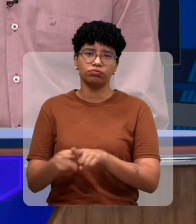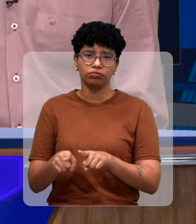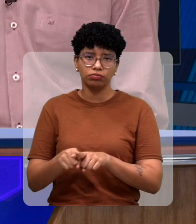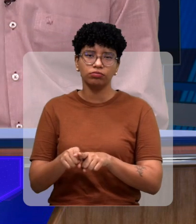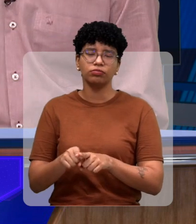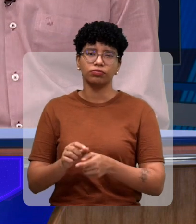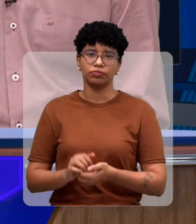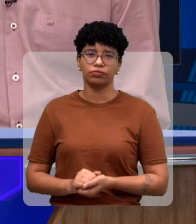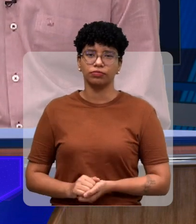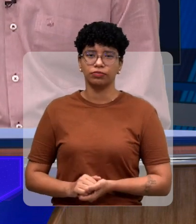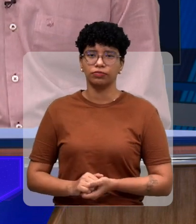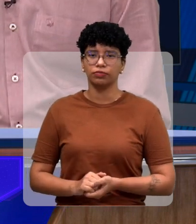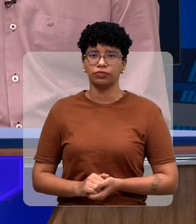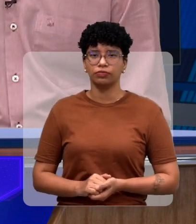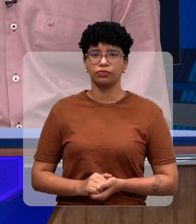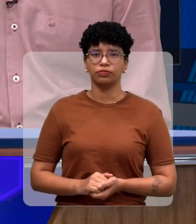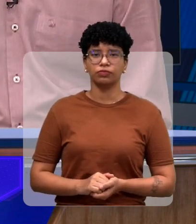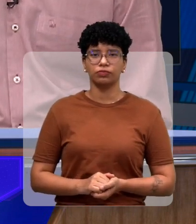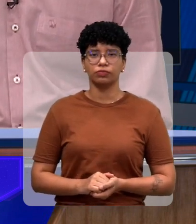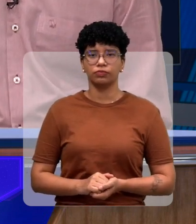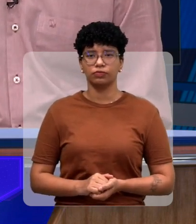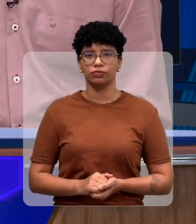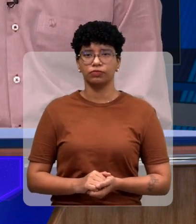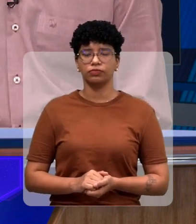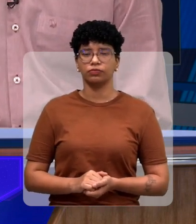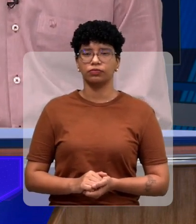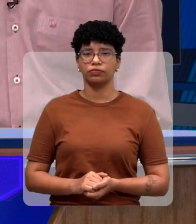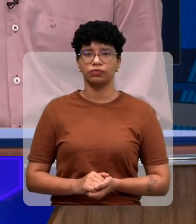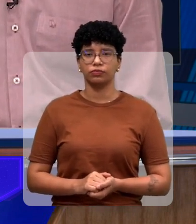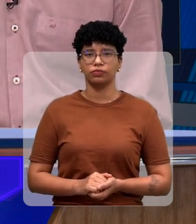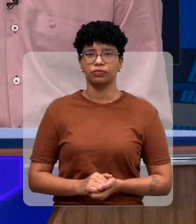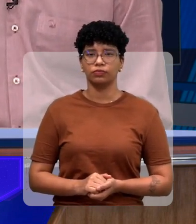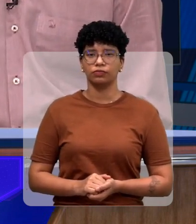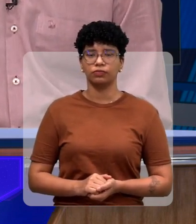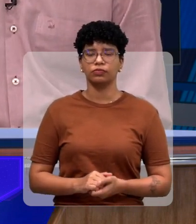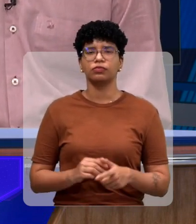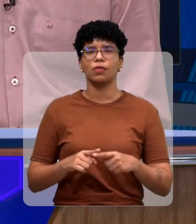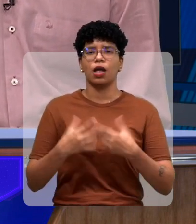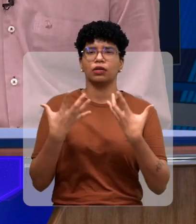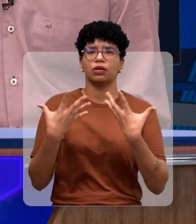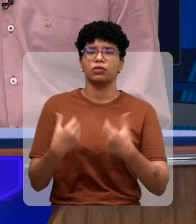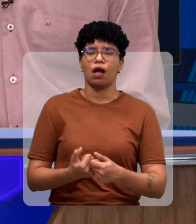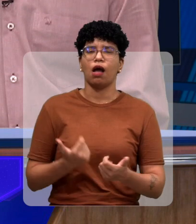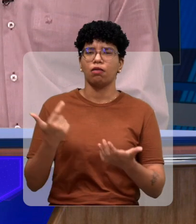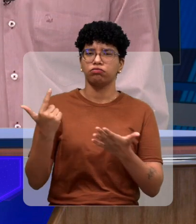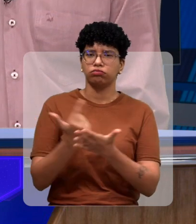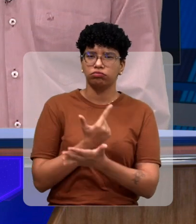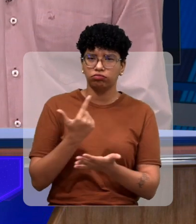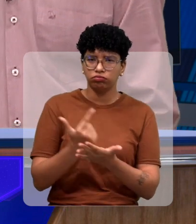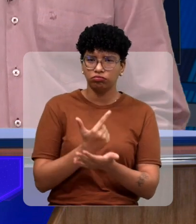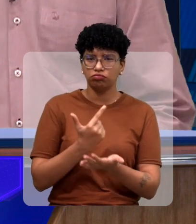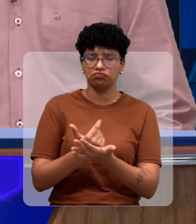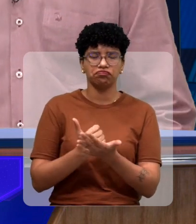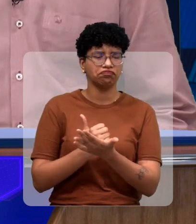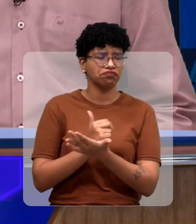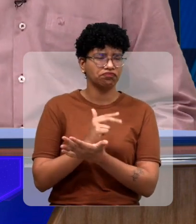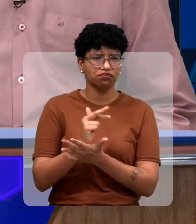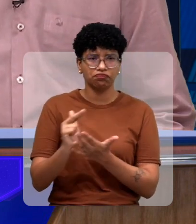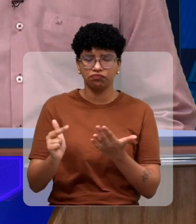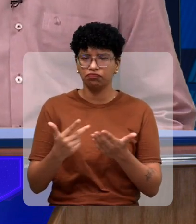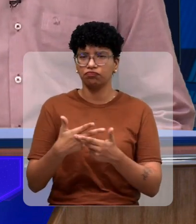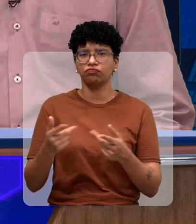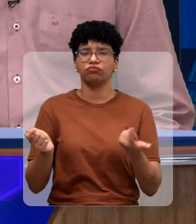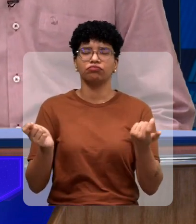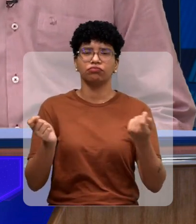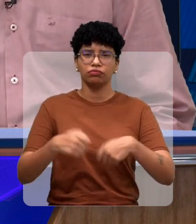gente colocar no bazar e também aceitamos livros e papéis em desúgio né para a